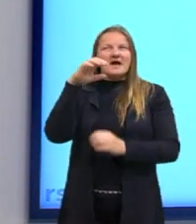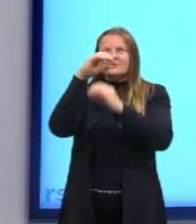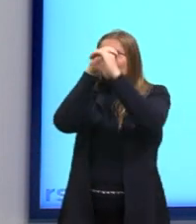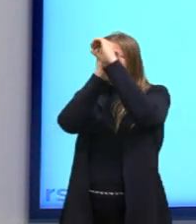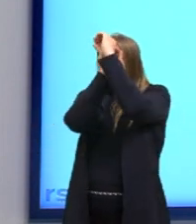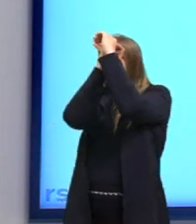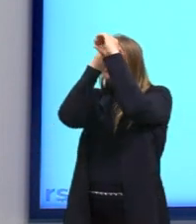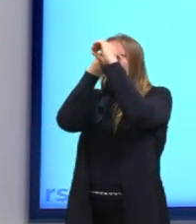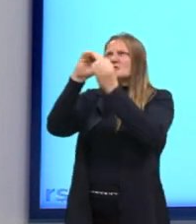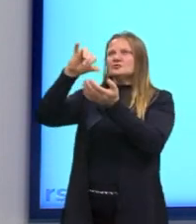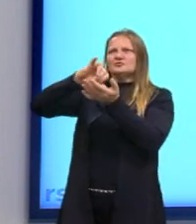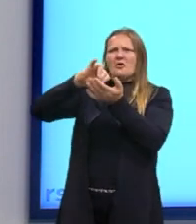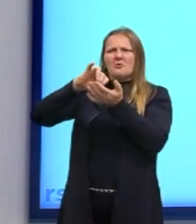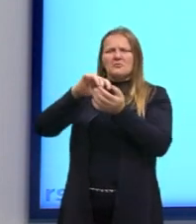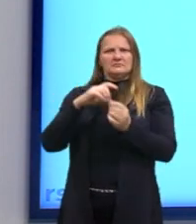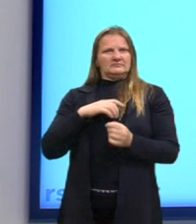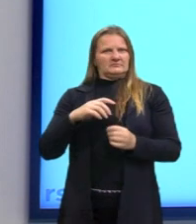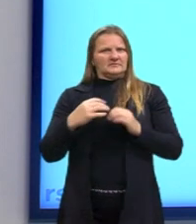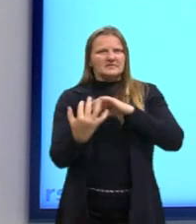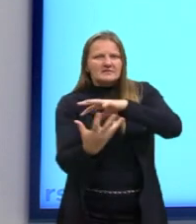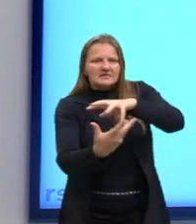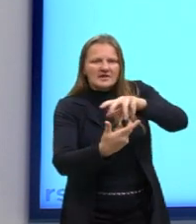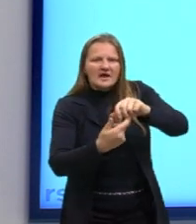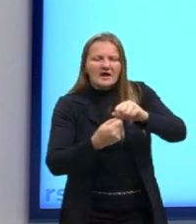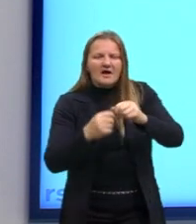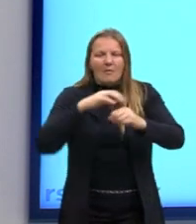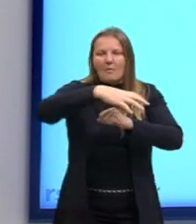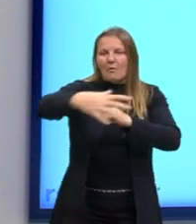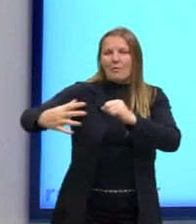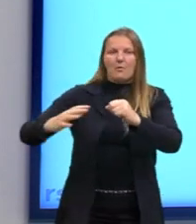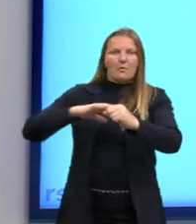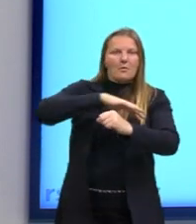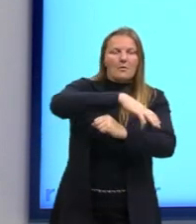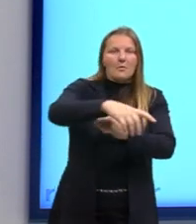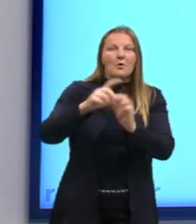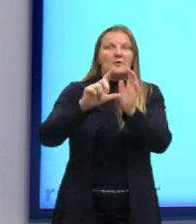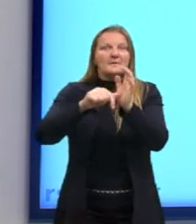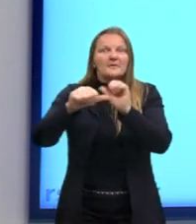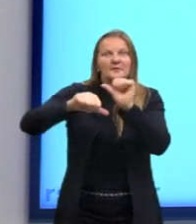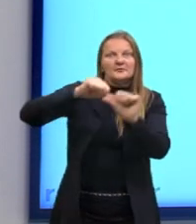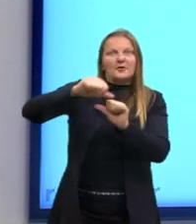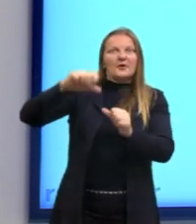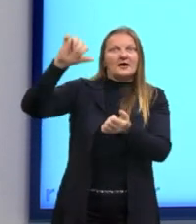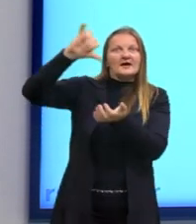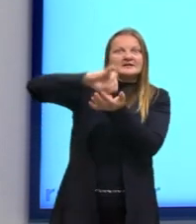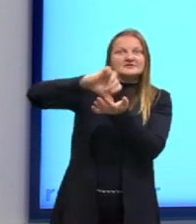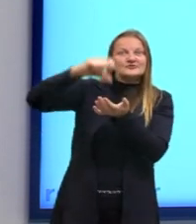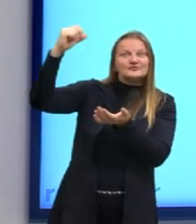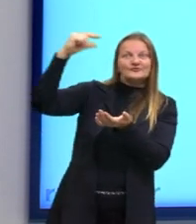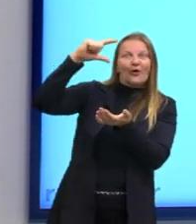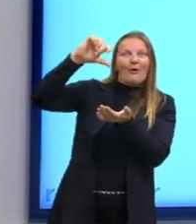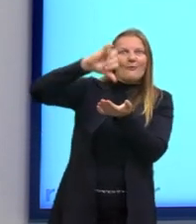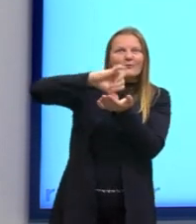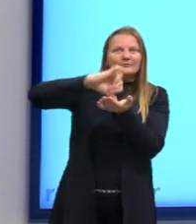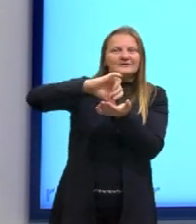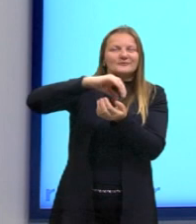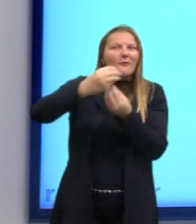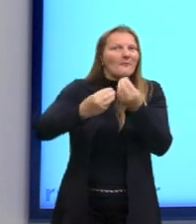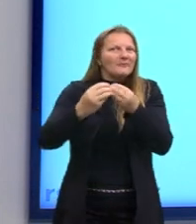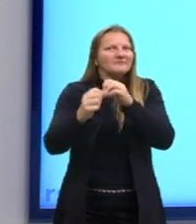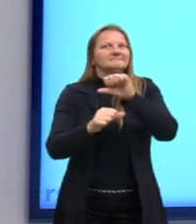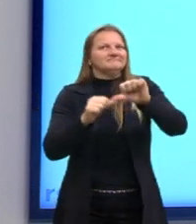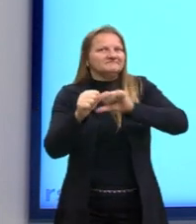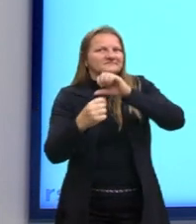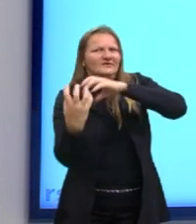a Terra era o centro do universo, aí passa-se o sistema heliocêntrico, né? E é isso que eu me referi, ó,